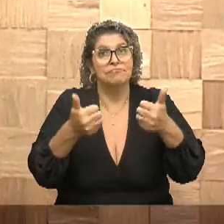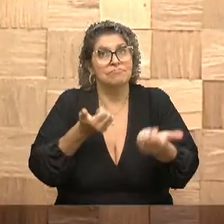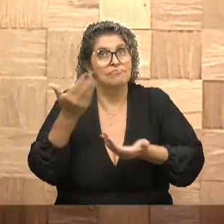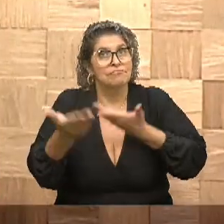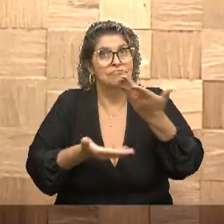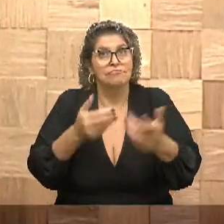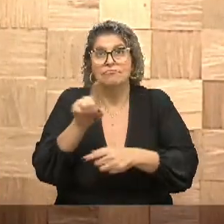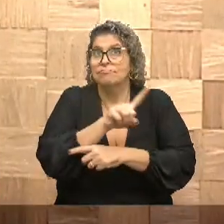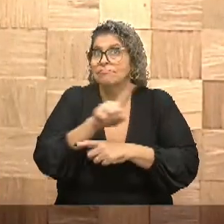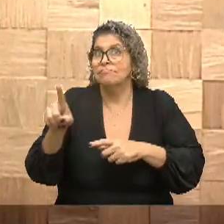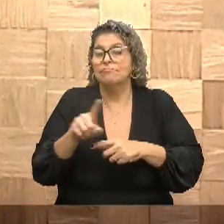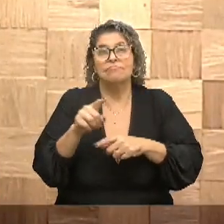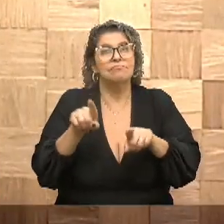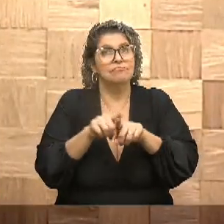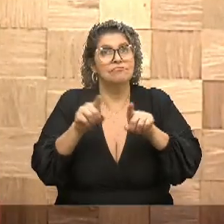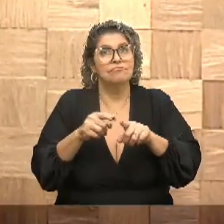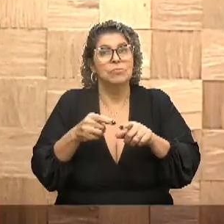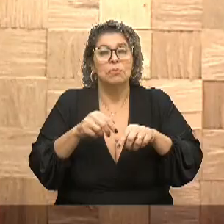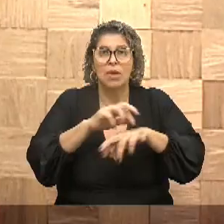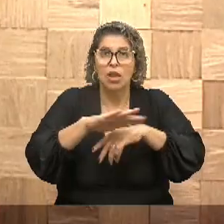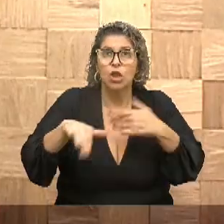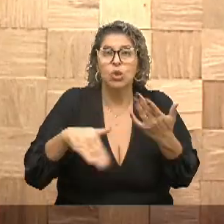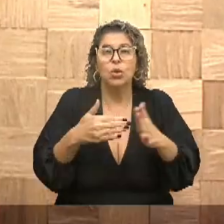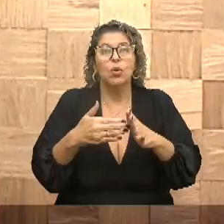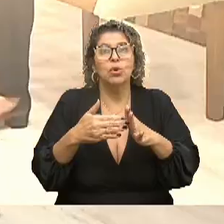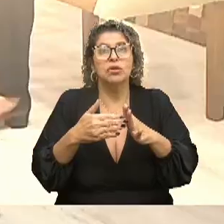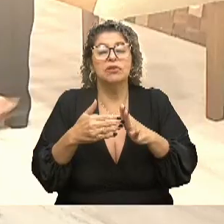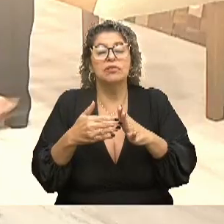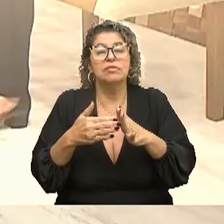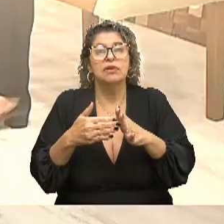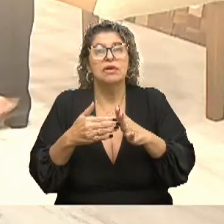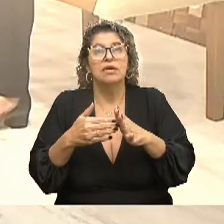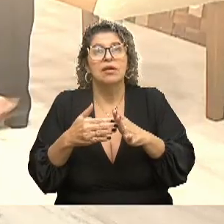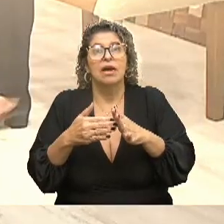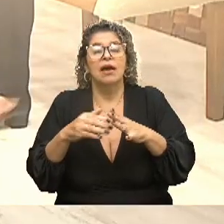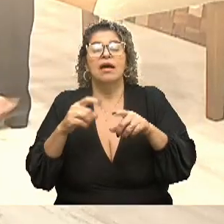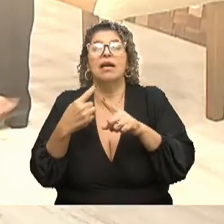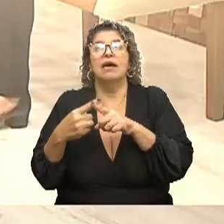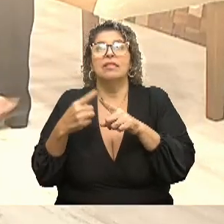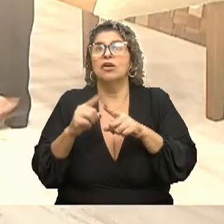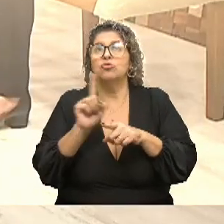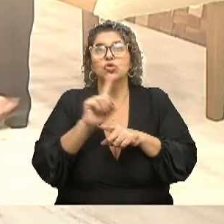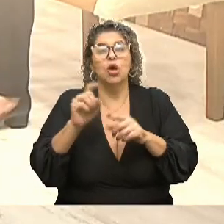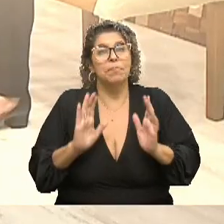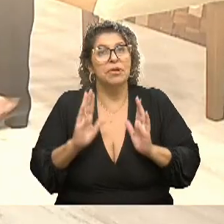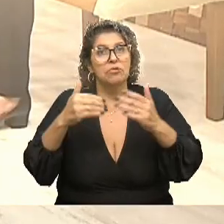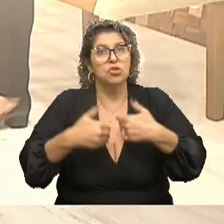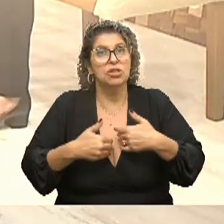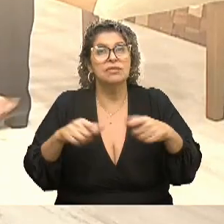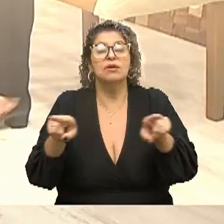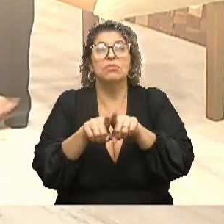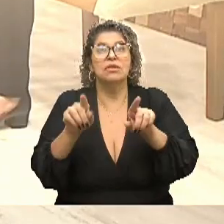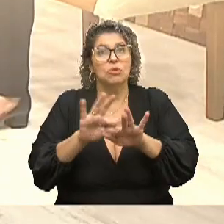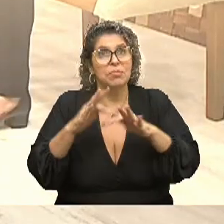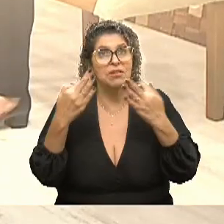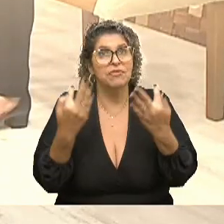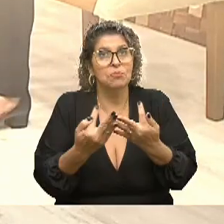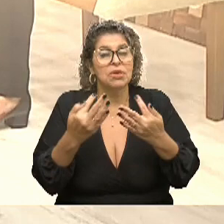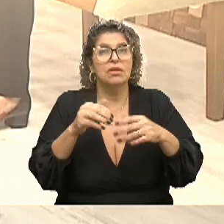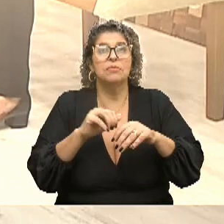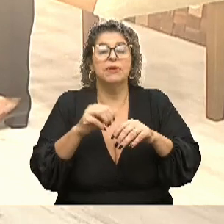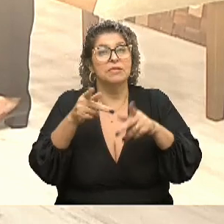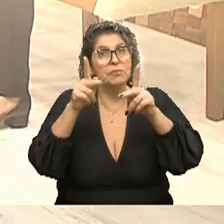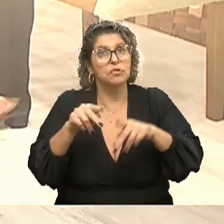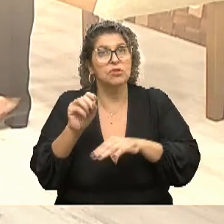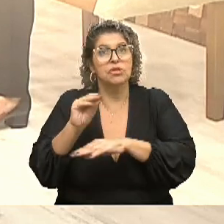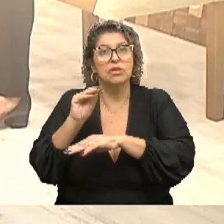só para a pessoa com autista, mas também para os pais e para os cuidadores. Inclusive, a gente vai ter grupo, uma associação de pais